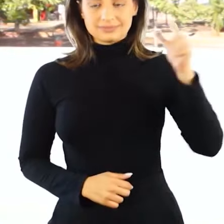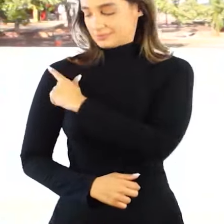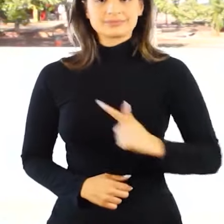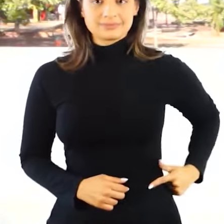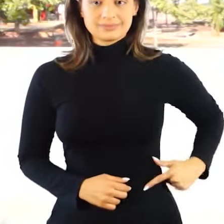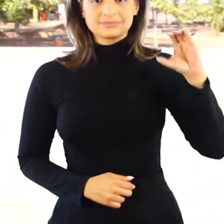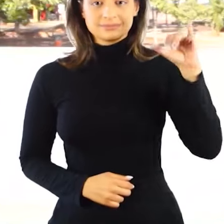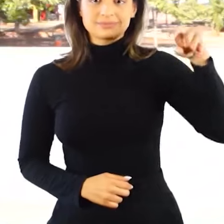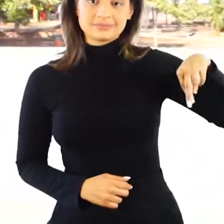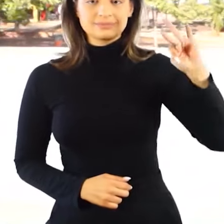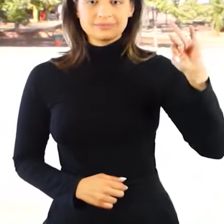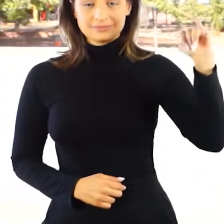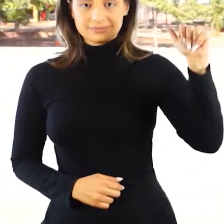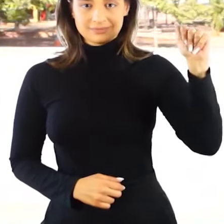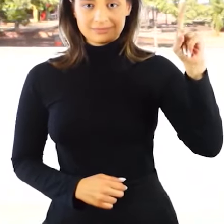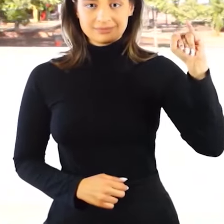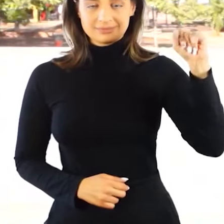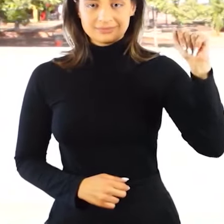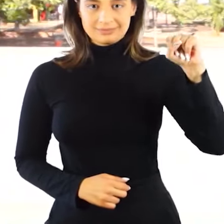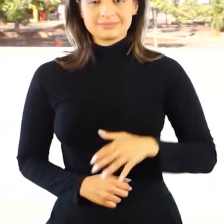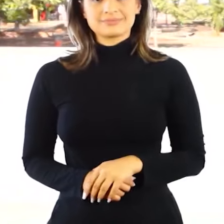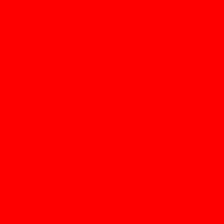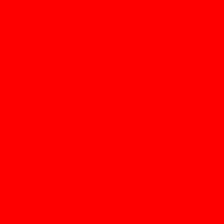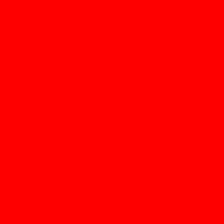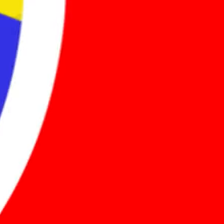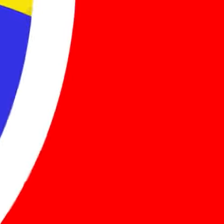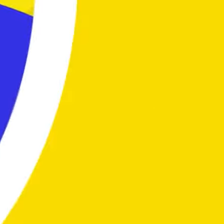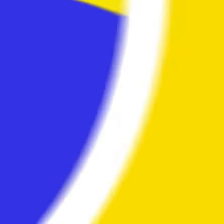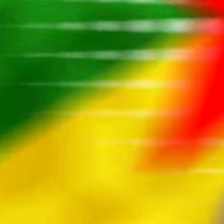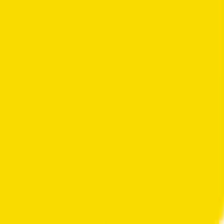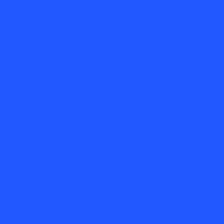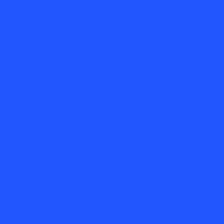sociais. Para a presidente Lula e para a governadora Cíntia Dias.